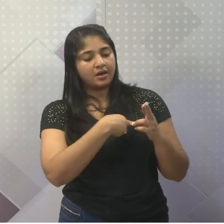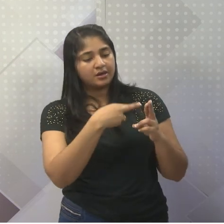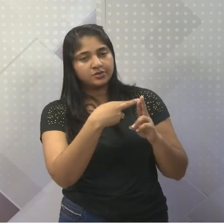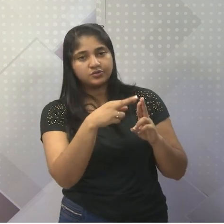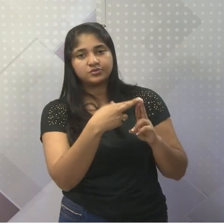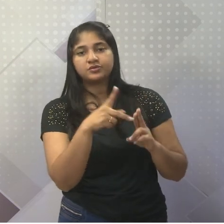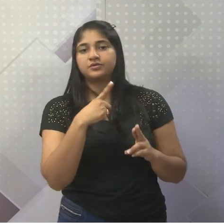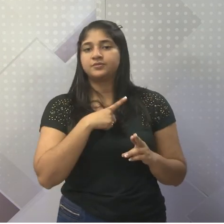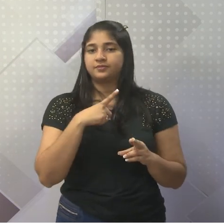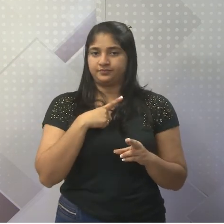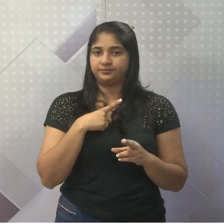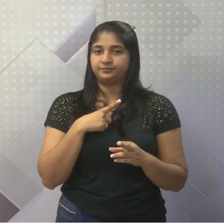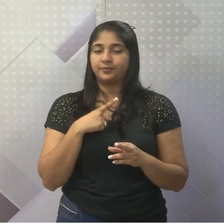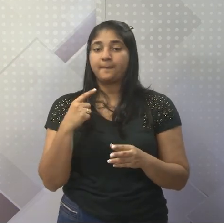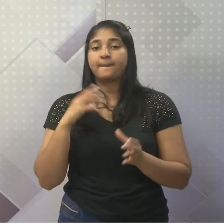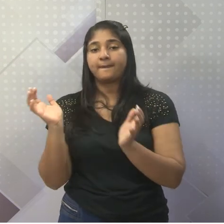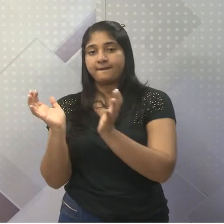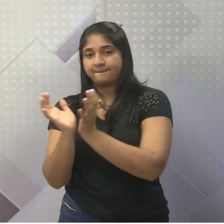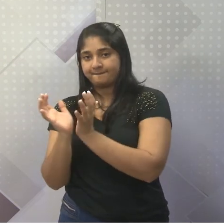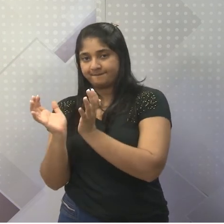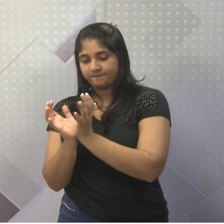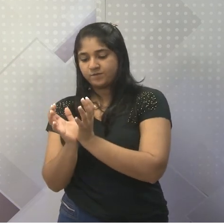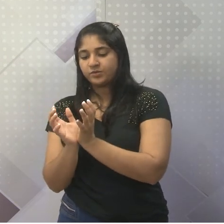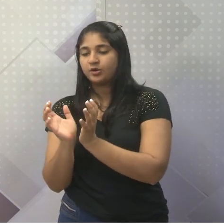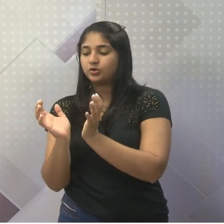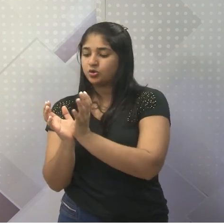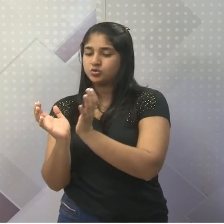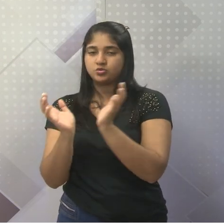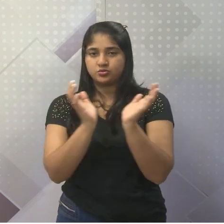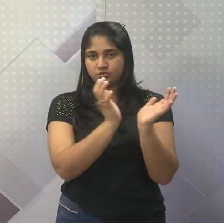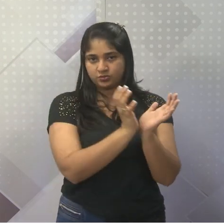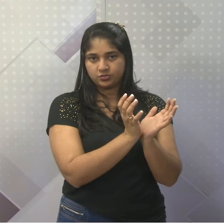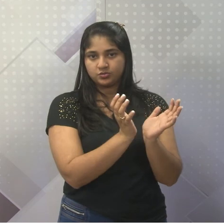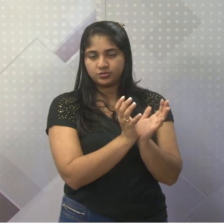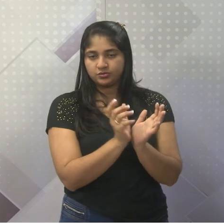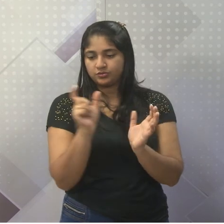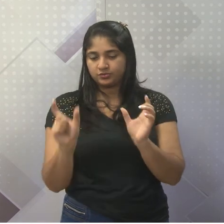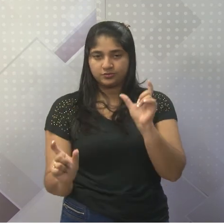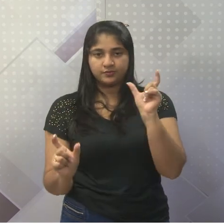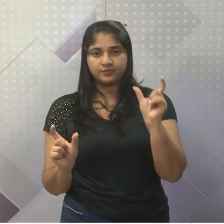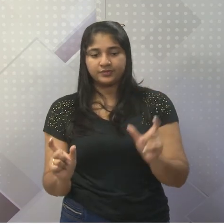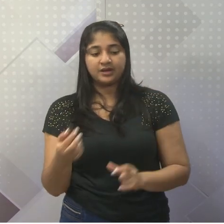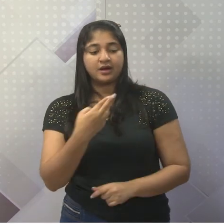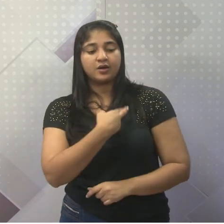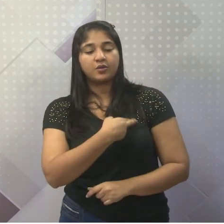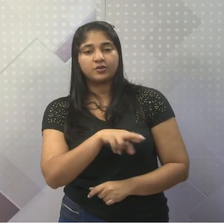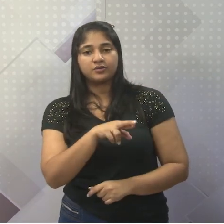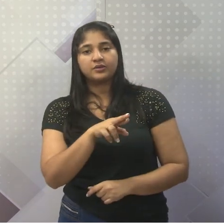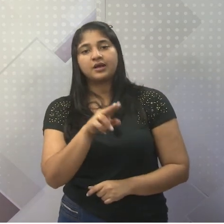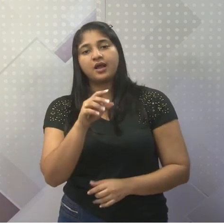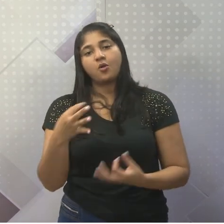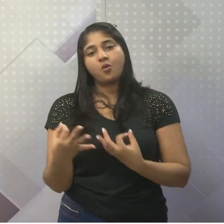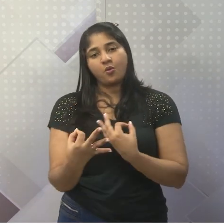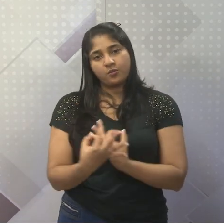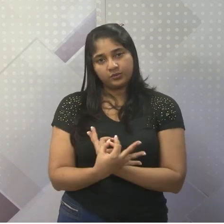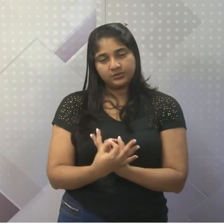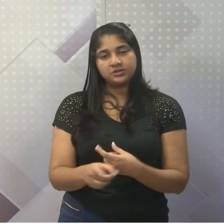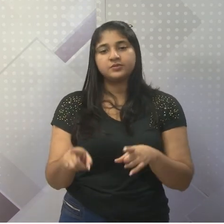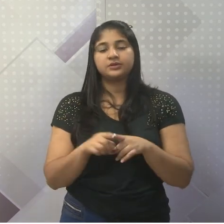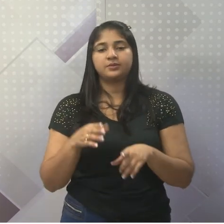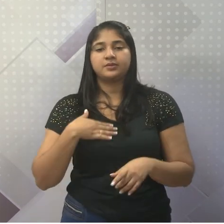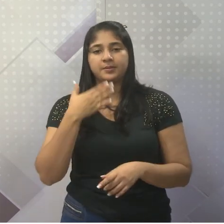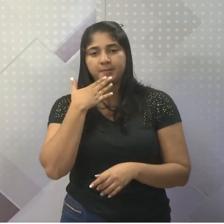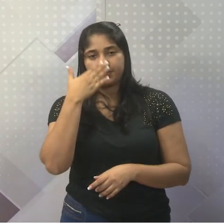Dentro dessa diferença, temos os grupos xiítas e sunnitas, já que a principal religião lá, fora o budismo, é o islamismo.